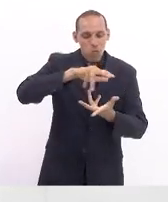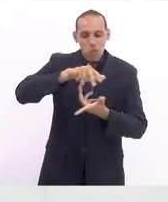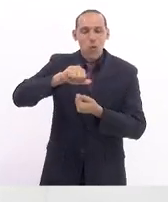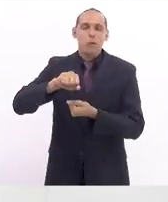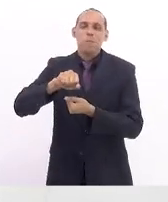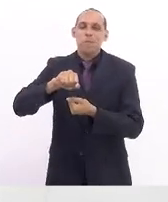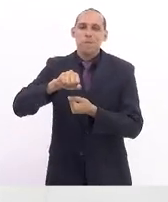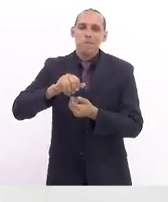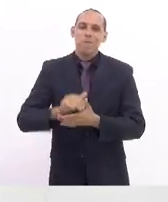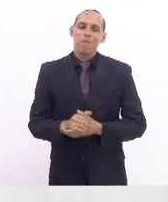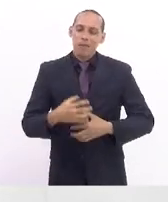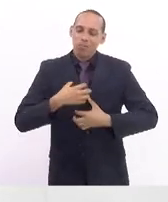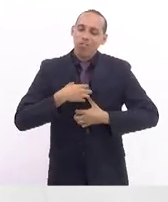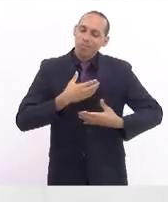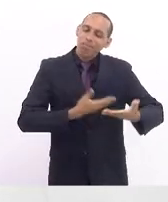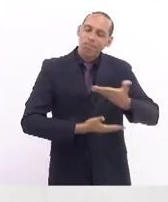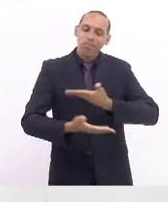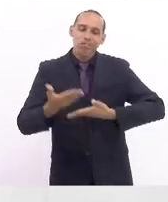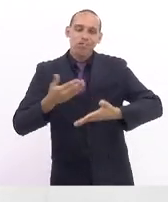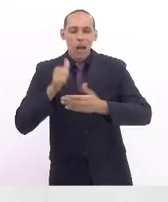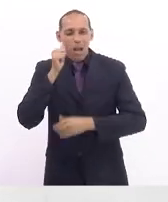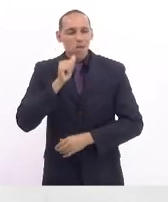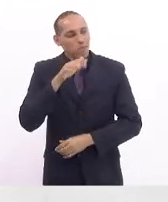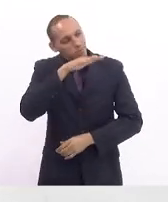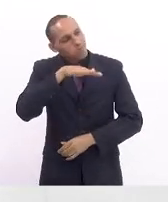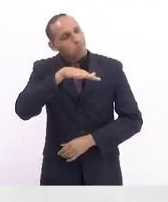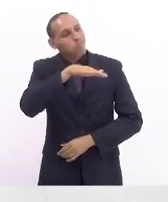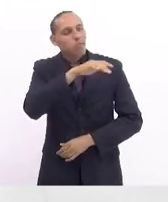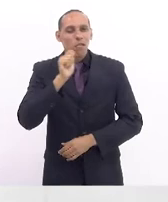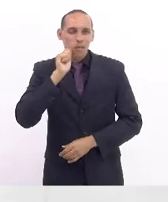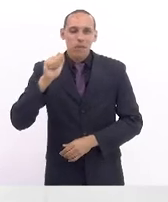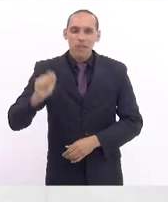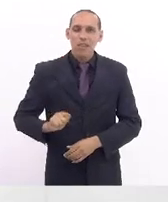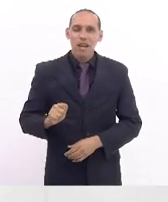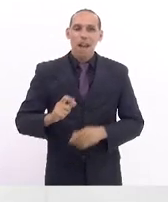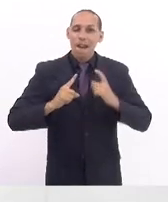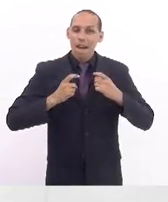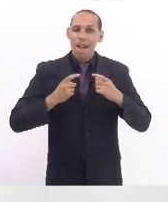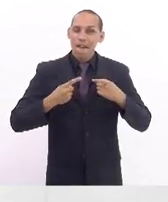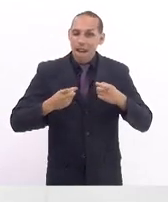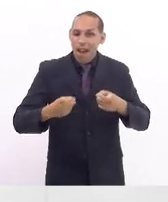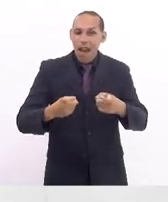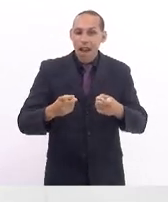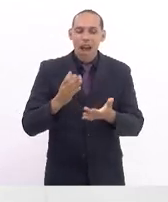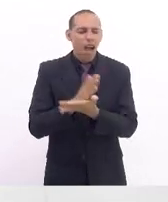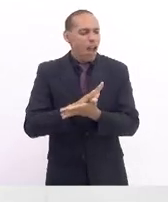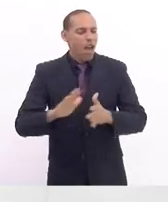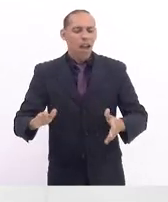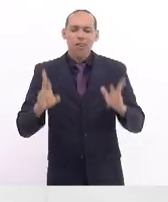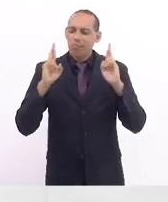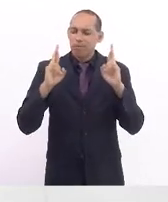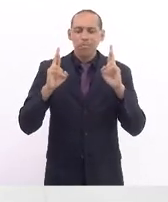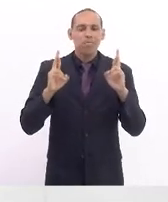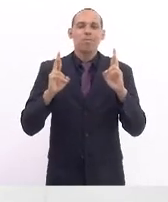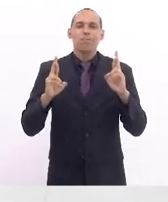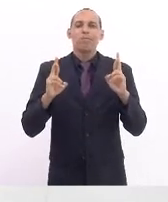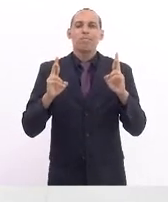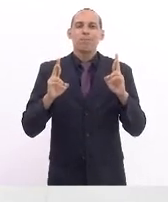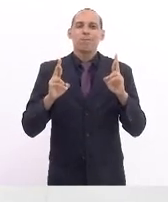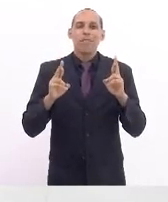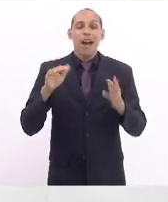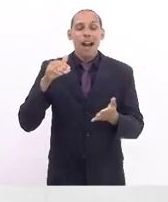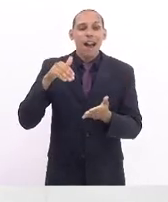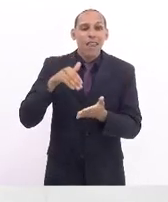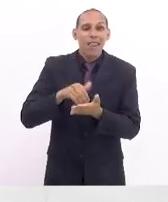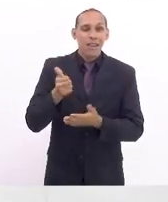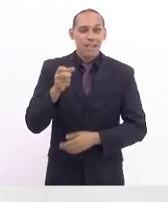e a solidariedade às mulheres ucranianas. Só temos para que essa guerra acabe de imediato. Tenham todos uma boa tarde até